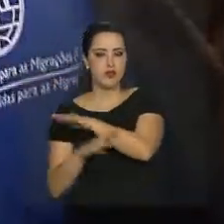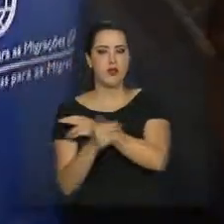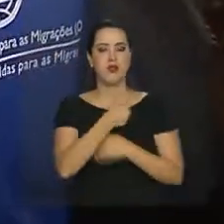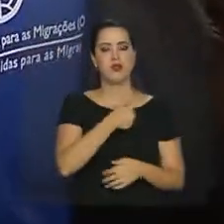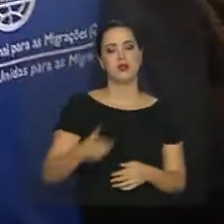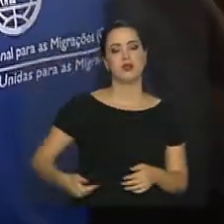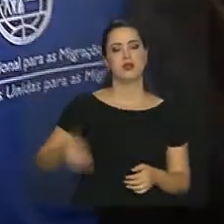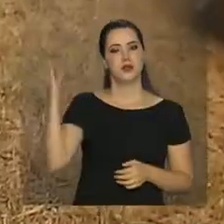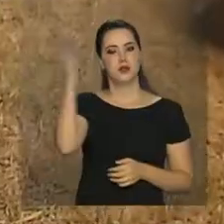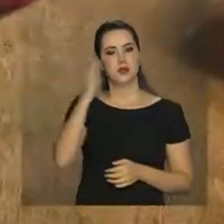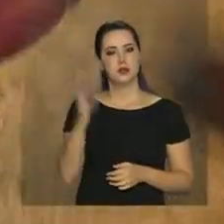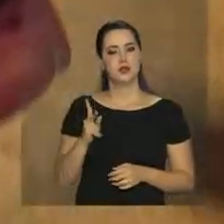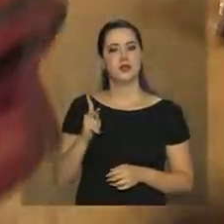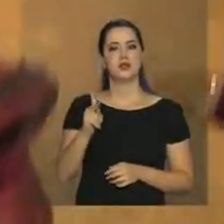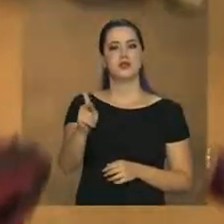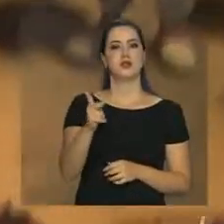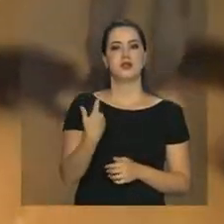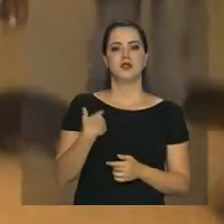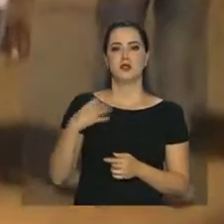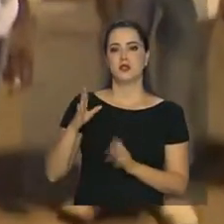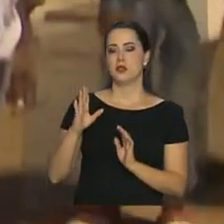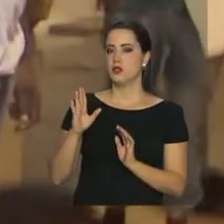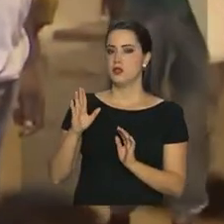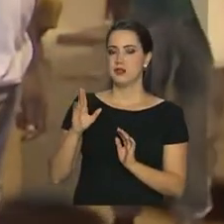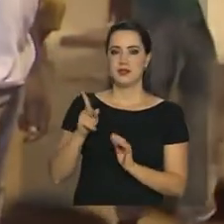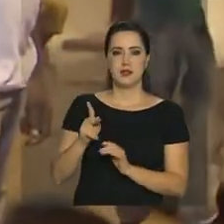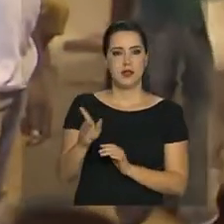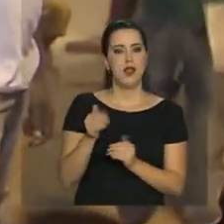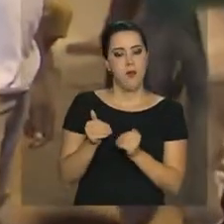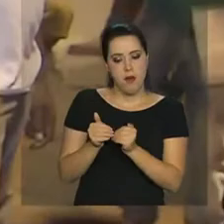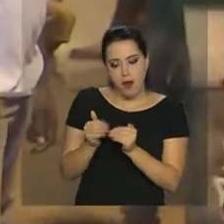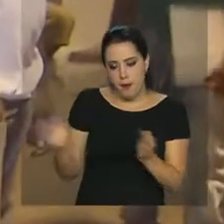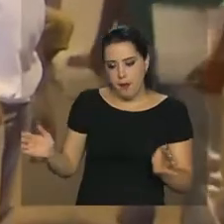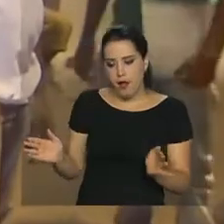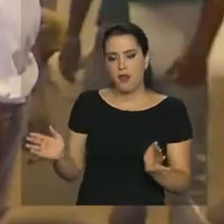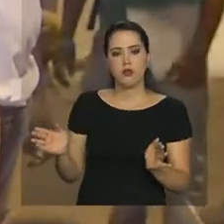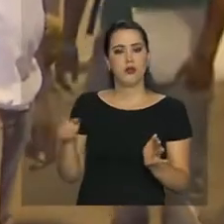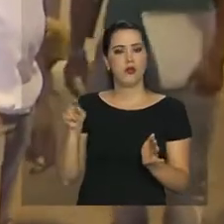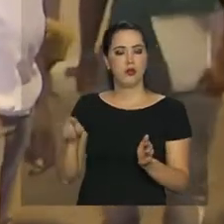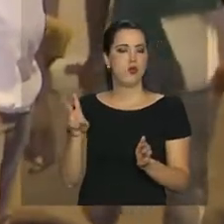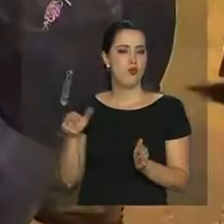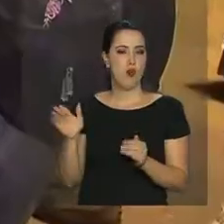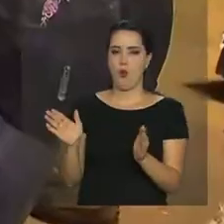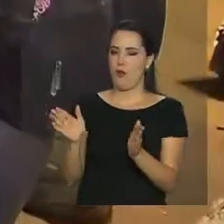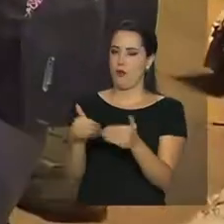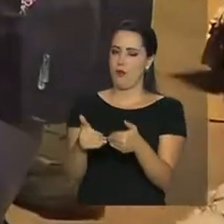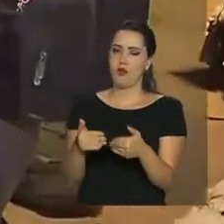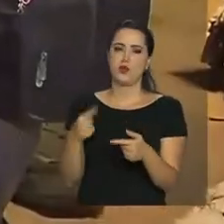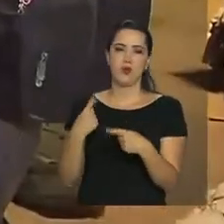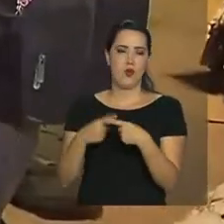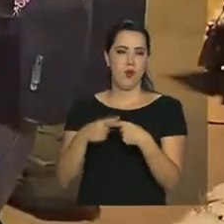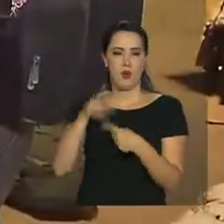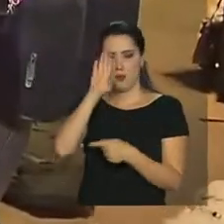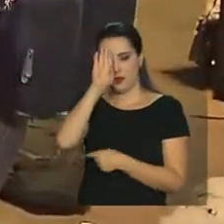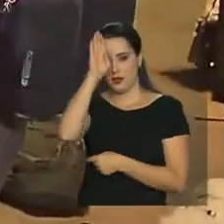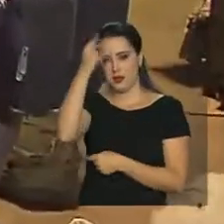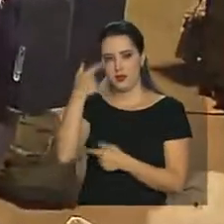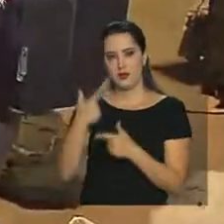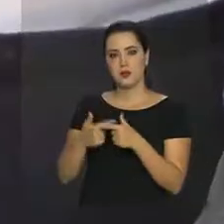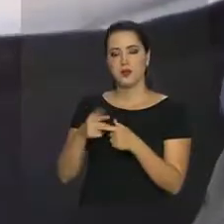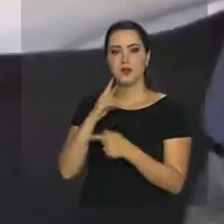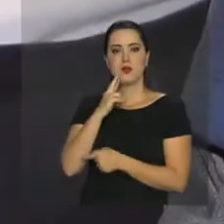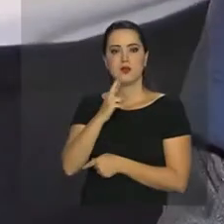brasileiro sempre se recusou a fechar a fronteira do Brasil com a Venezuela, principalmente em